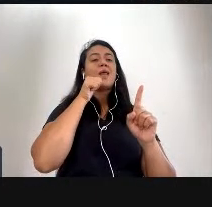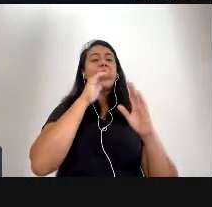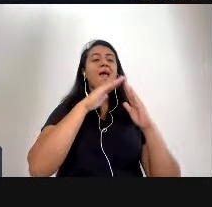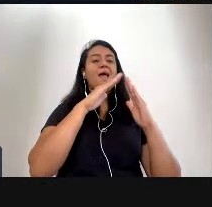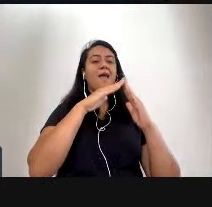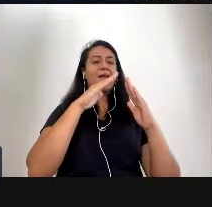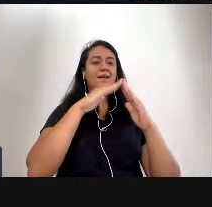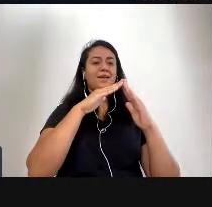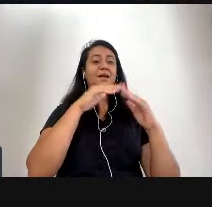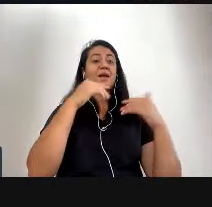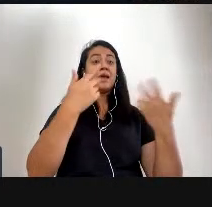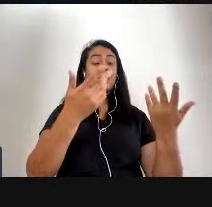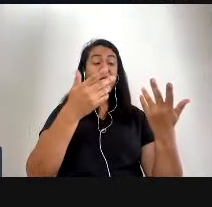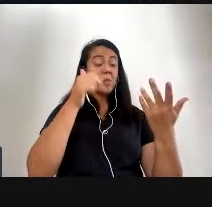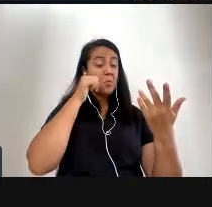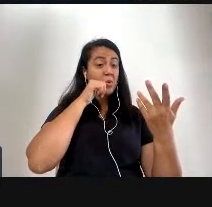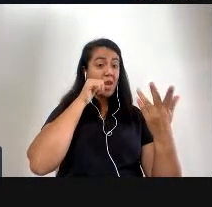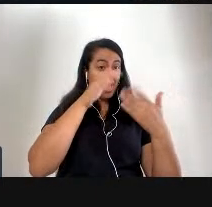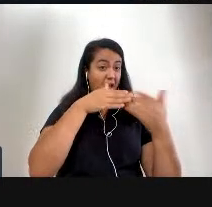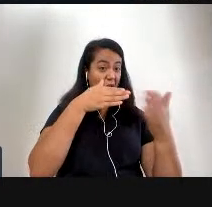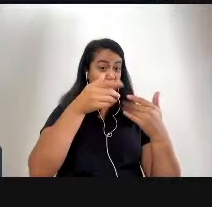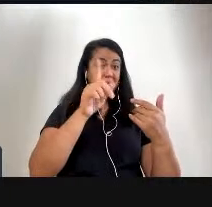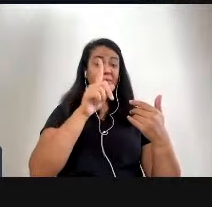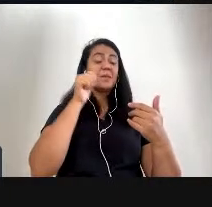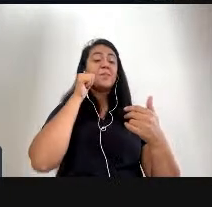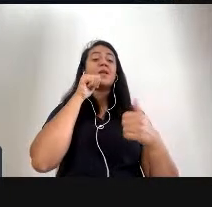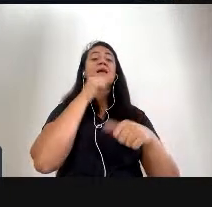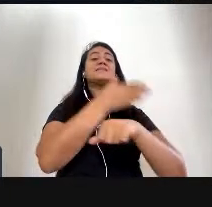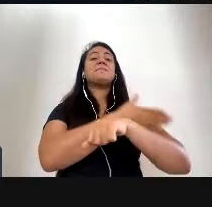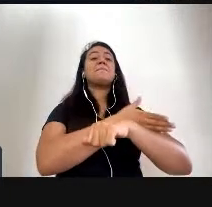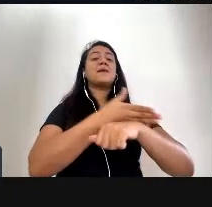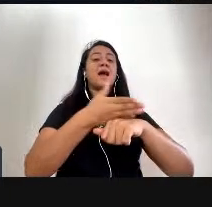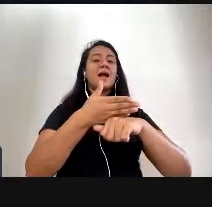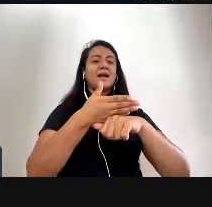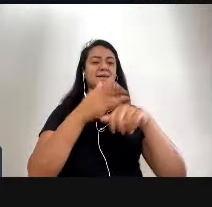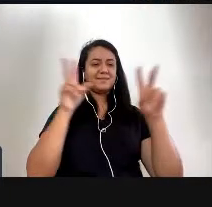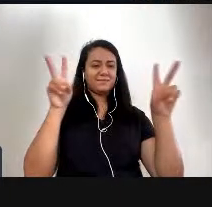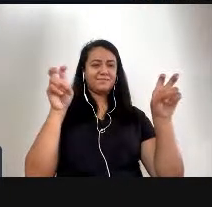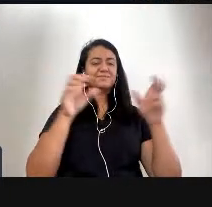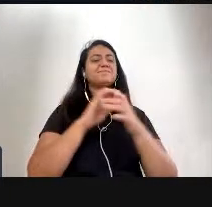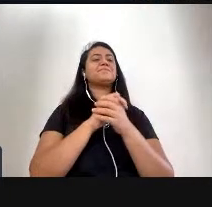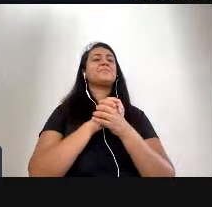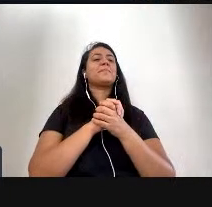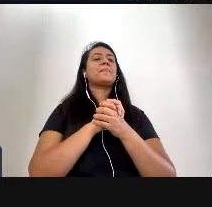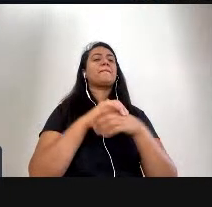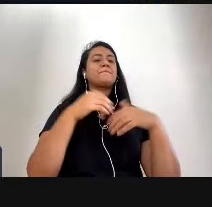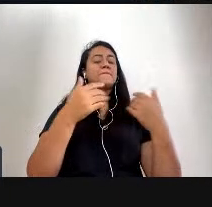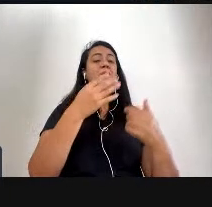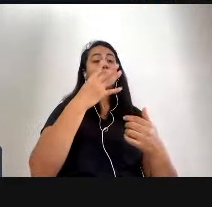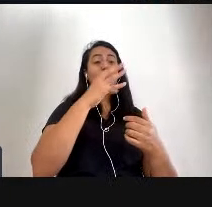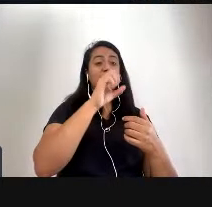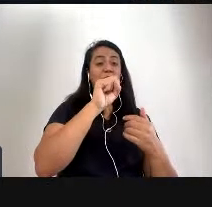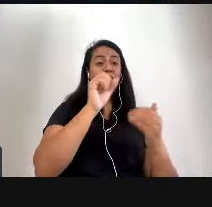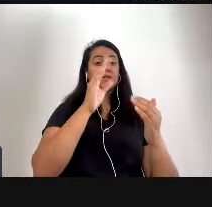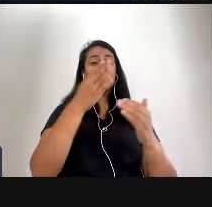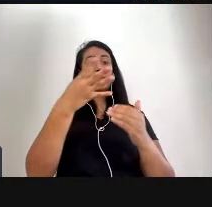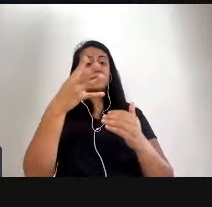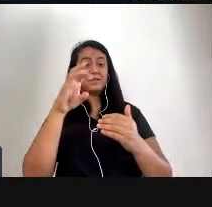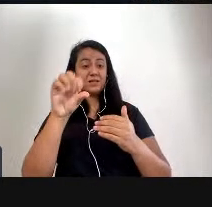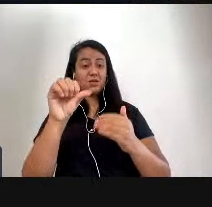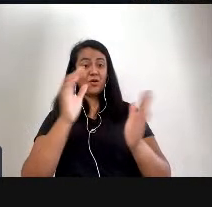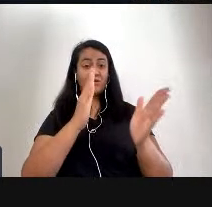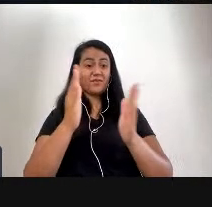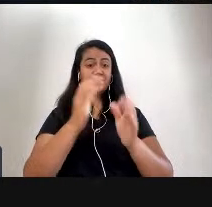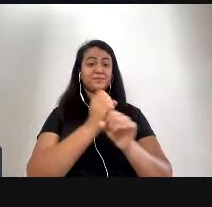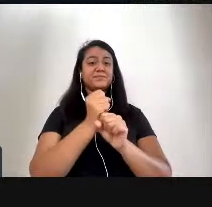de casa brancas aspas né e em 48 a 49 12 fotógrafos